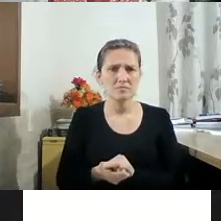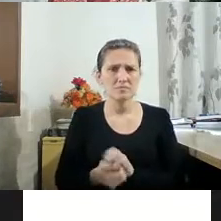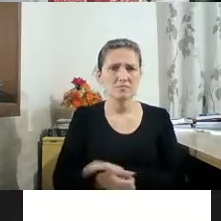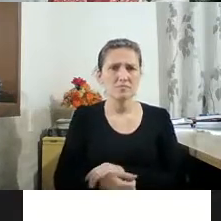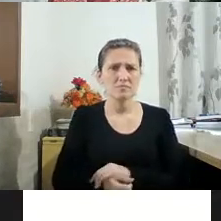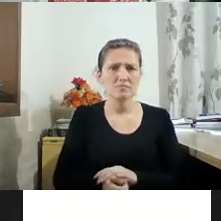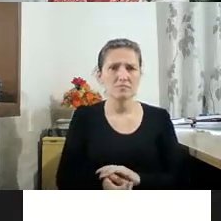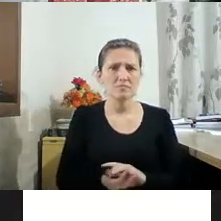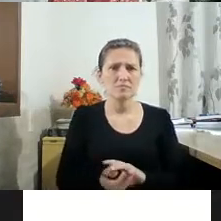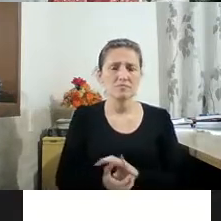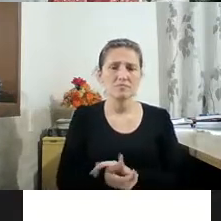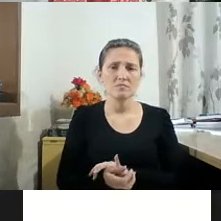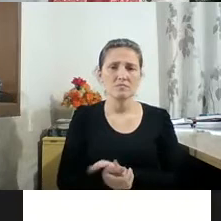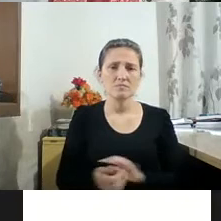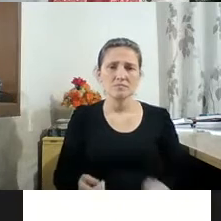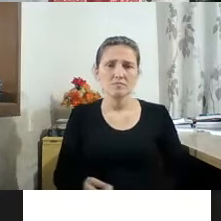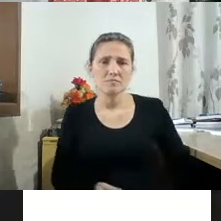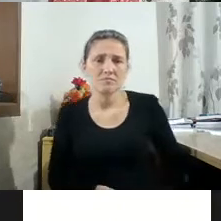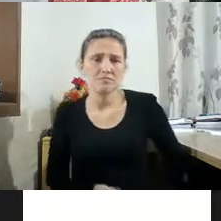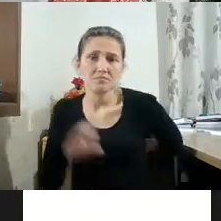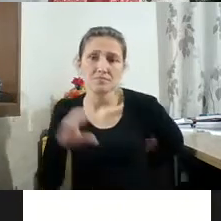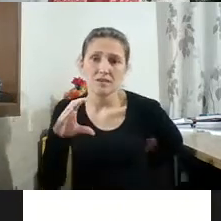O Cassiano Vianna escreveu